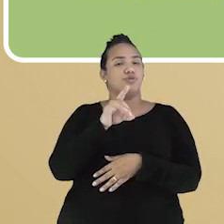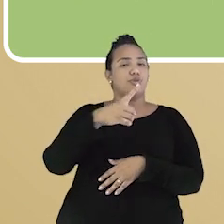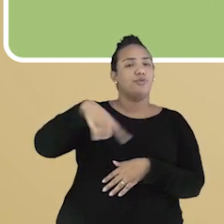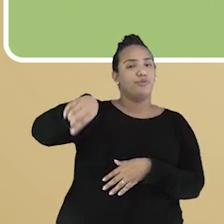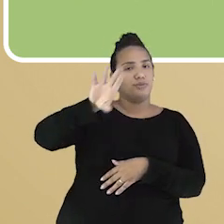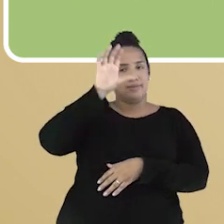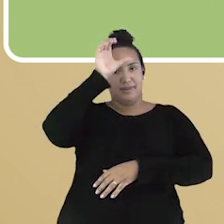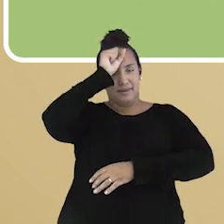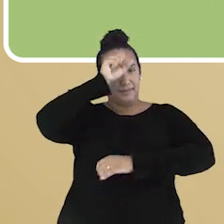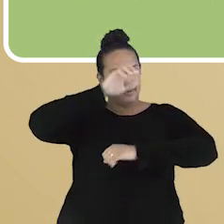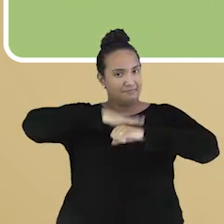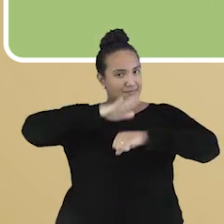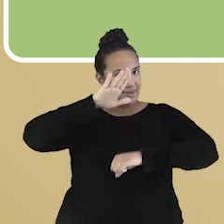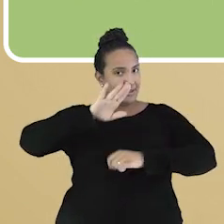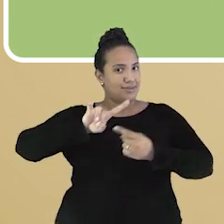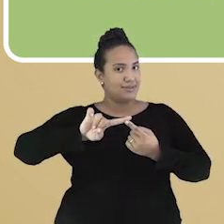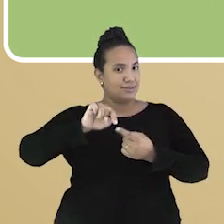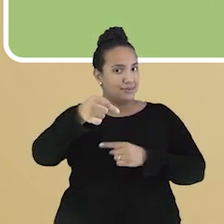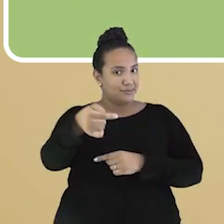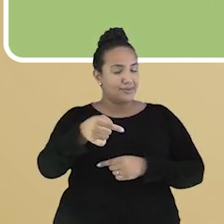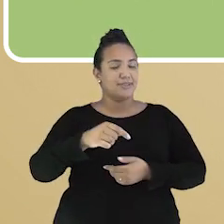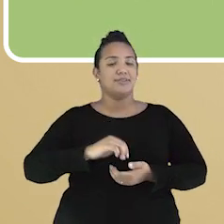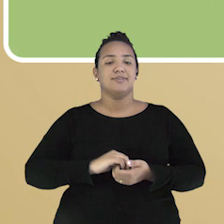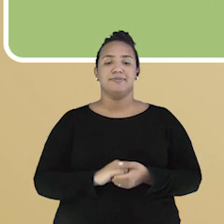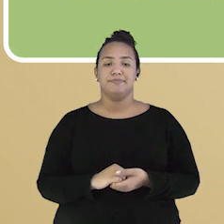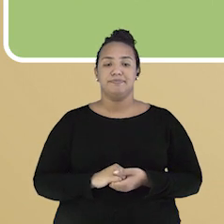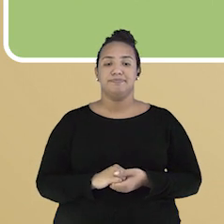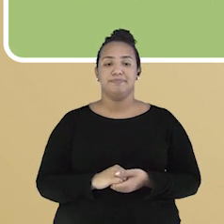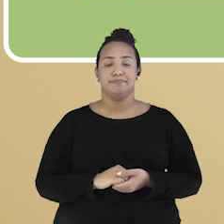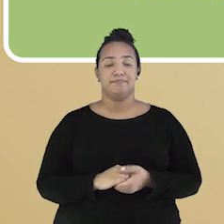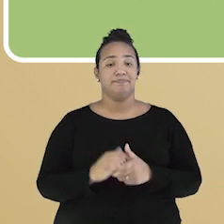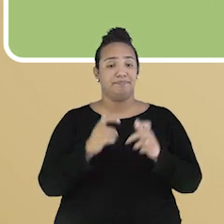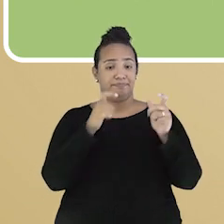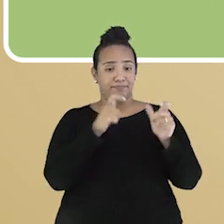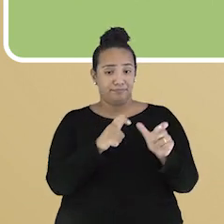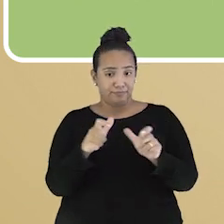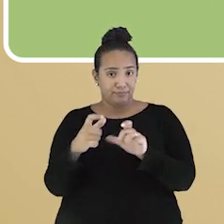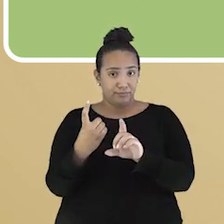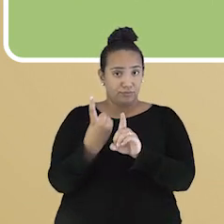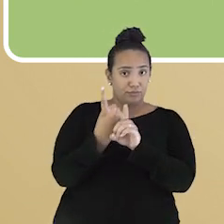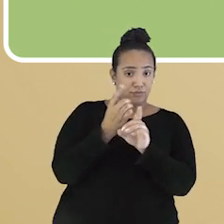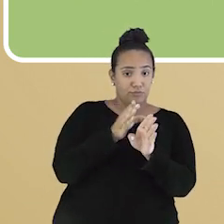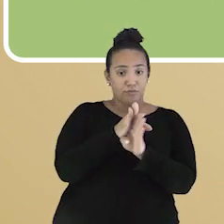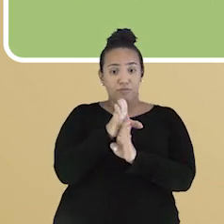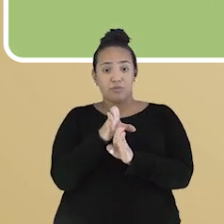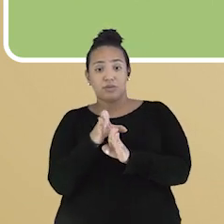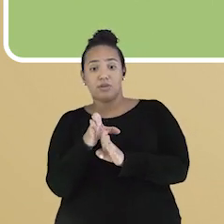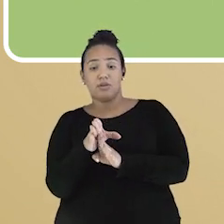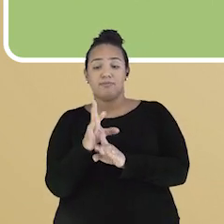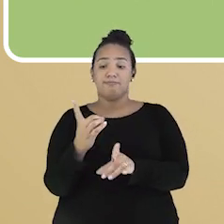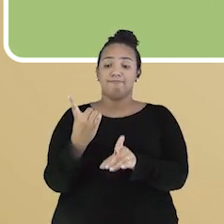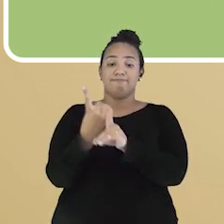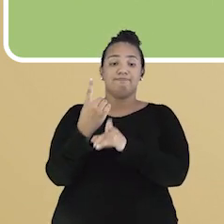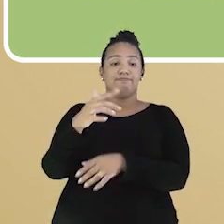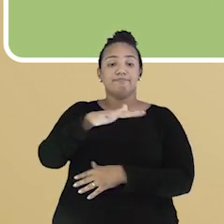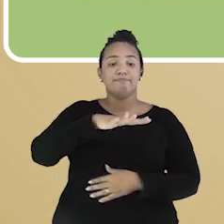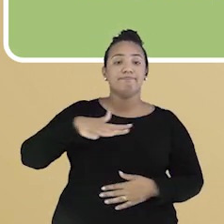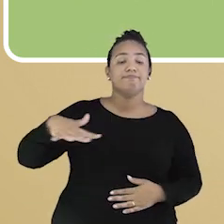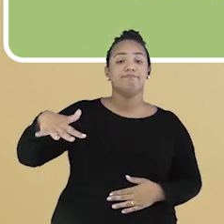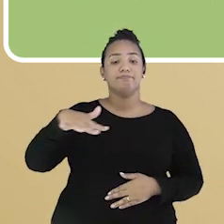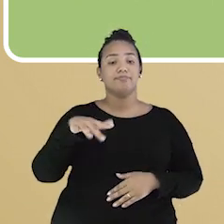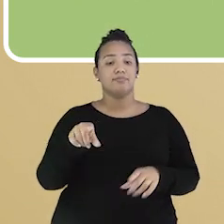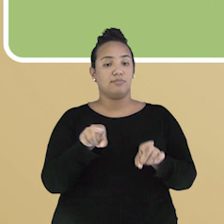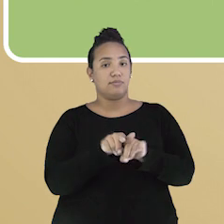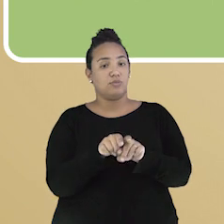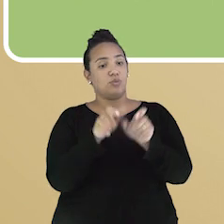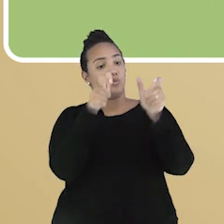mais ao longo dos nossos estudos, certo? Usamos localização e orientação para nos situarmos nos espaços